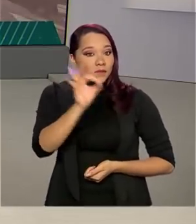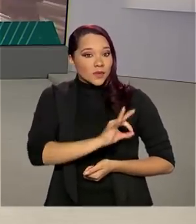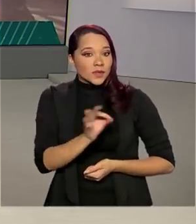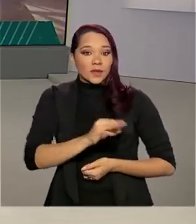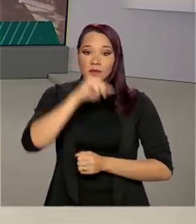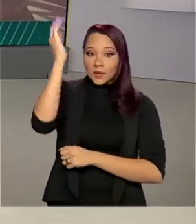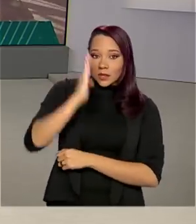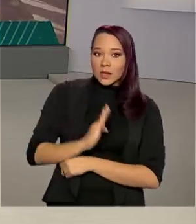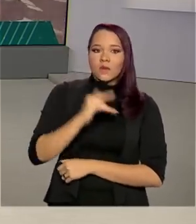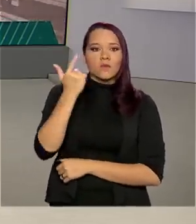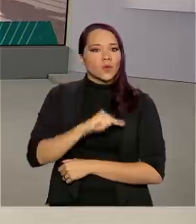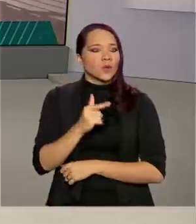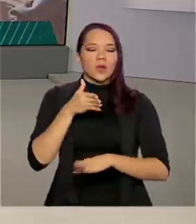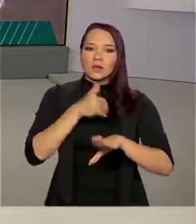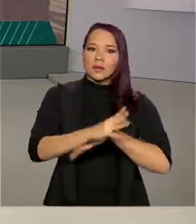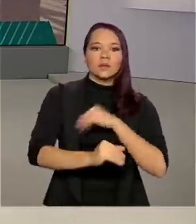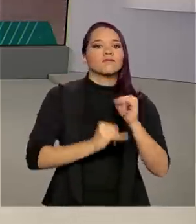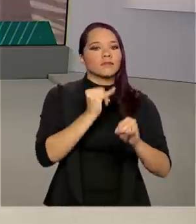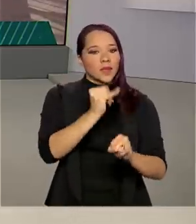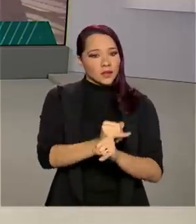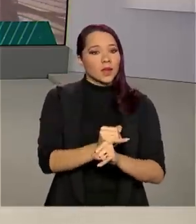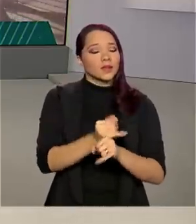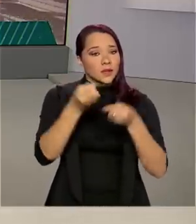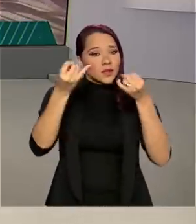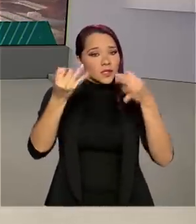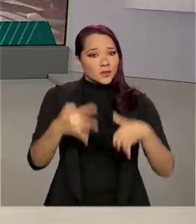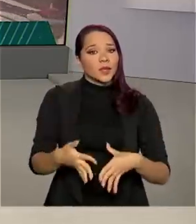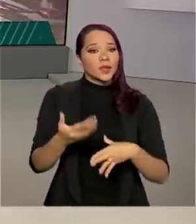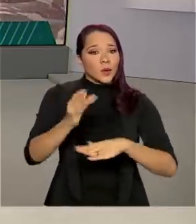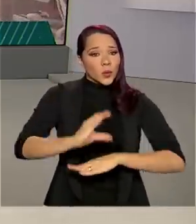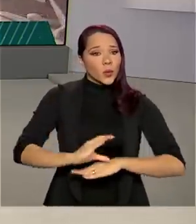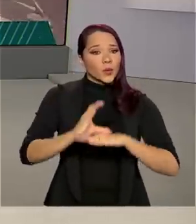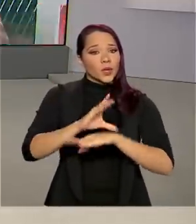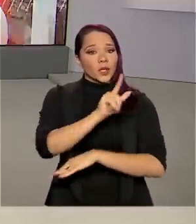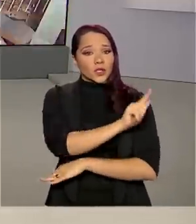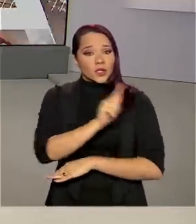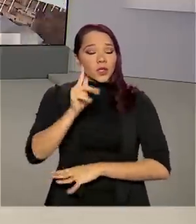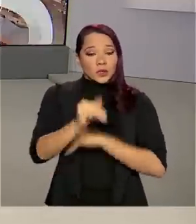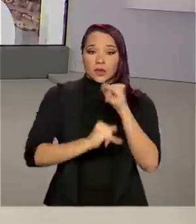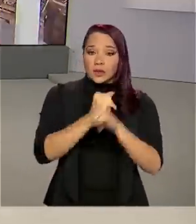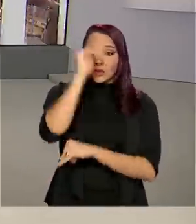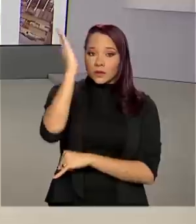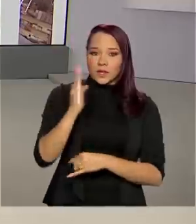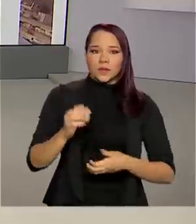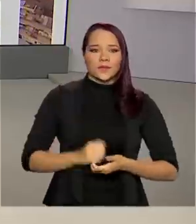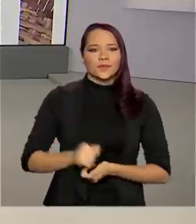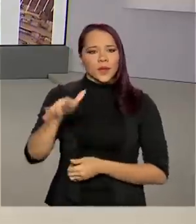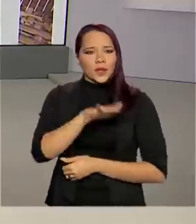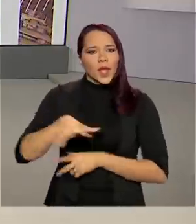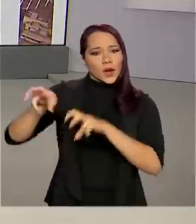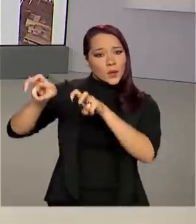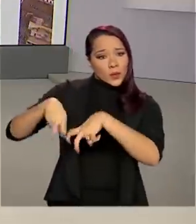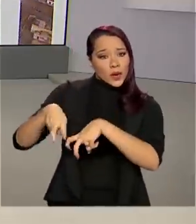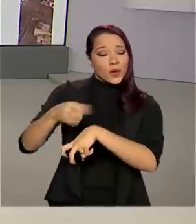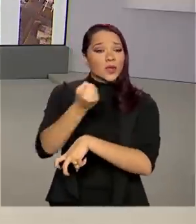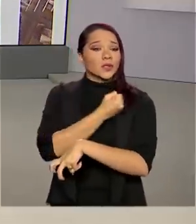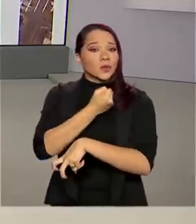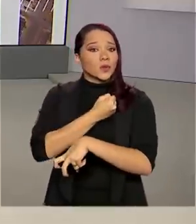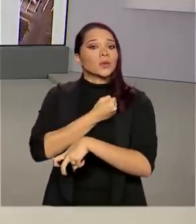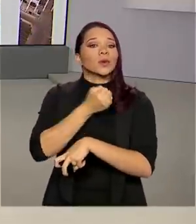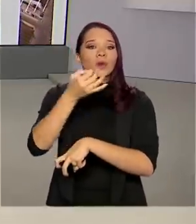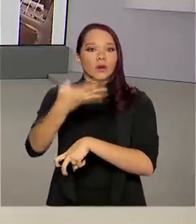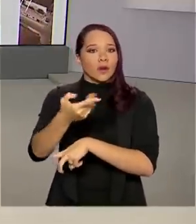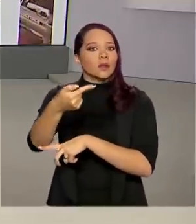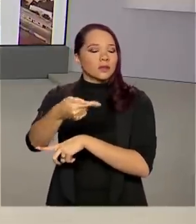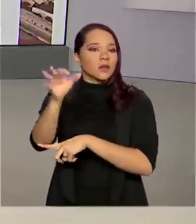dos brasileiros não têm acesso à internet, segundo o Comitê Gestor da Internet no Brasil. Nas zonas rurais, esse número alcança